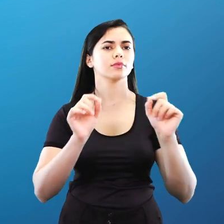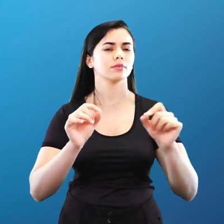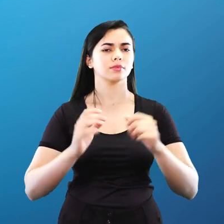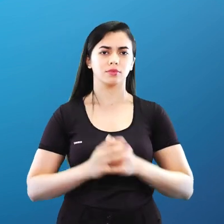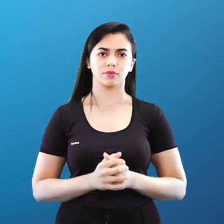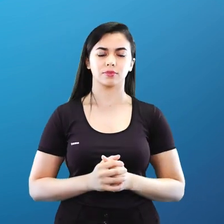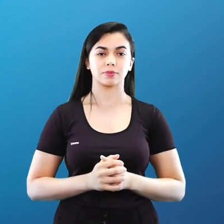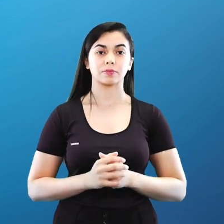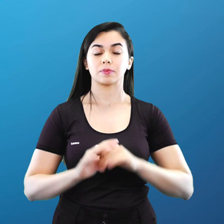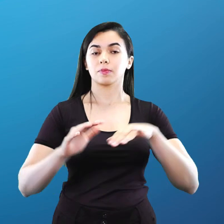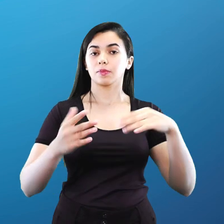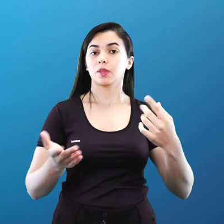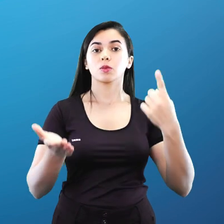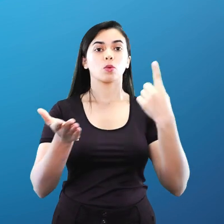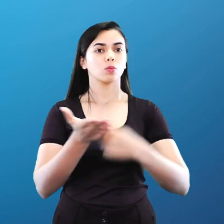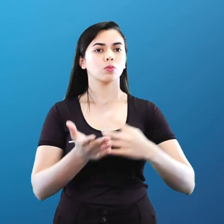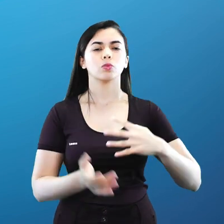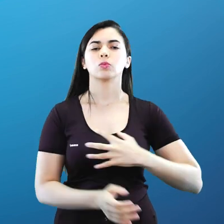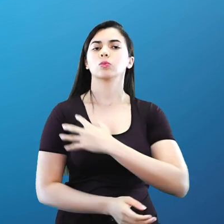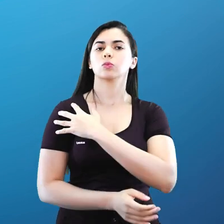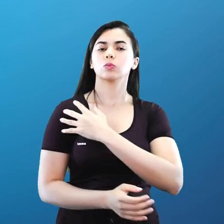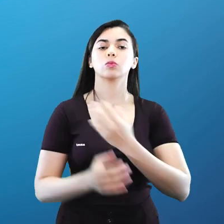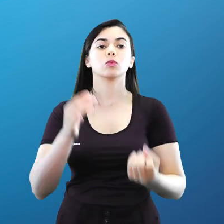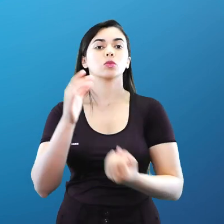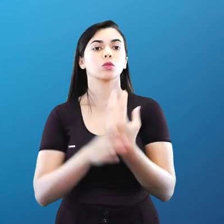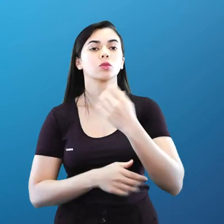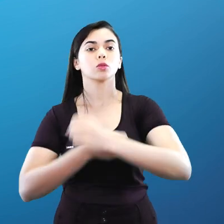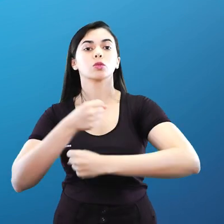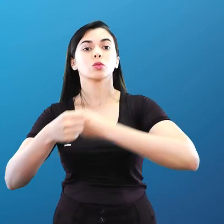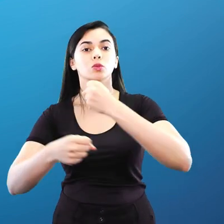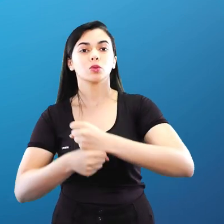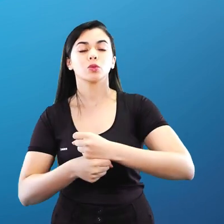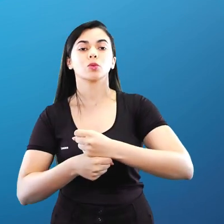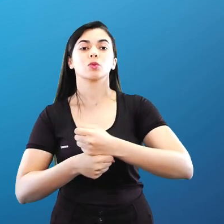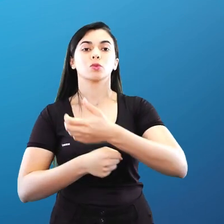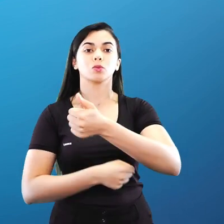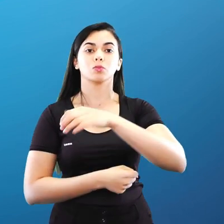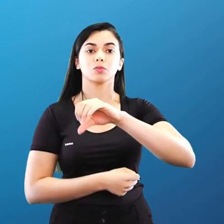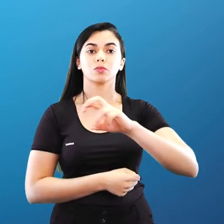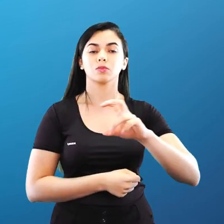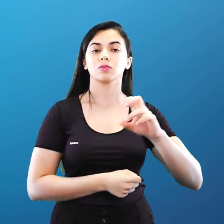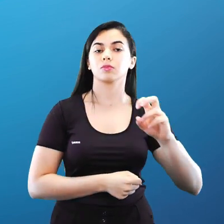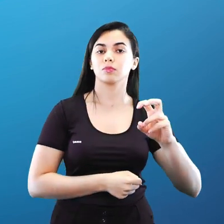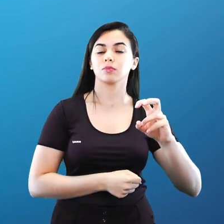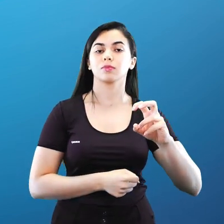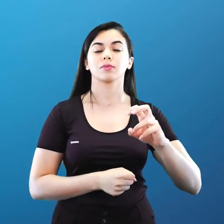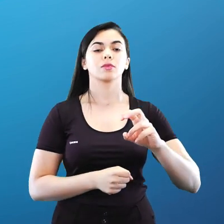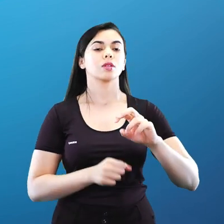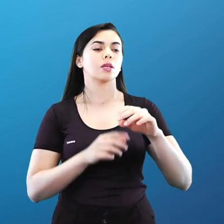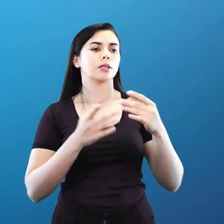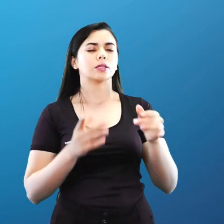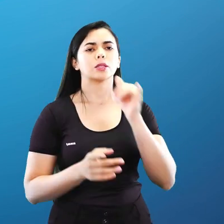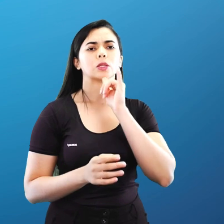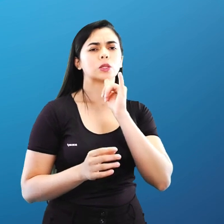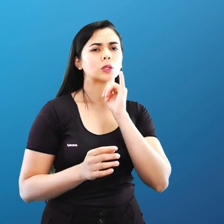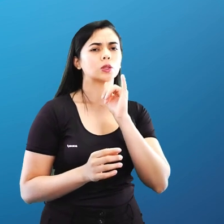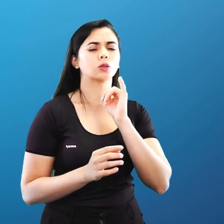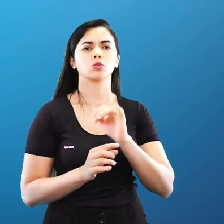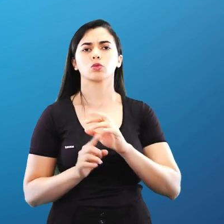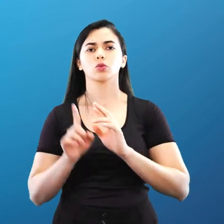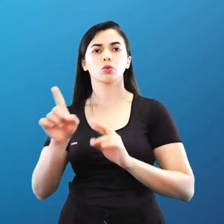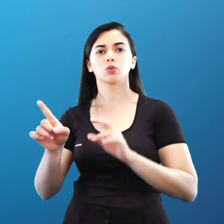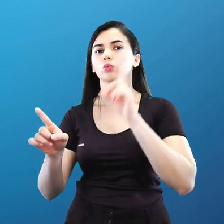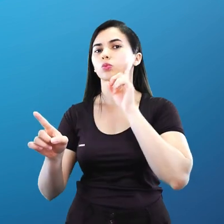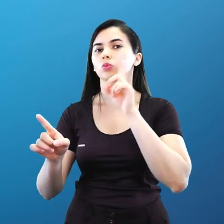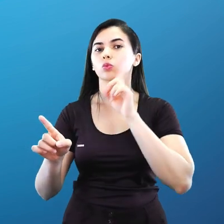foi uma aliança militar criada em 55 pela União Soviética como uma resposta à criação da OTAN